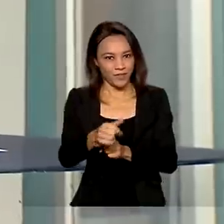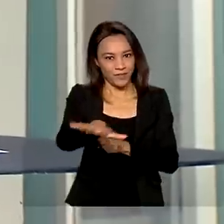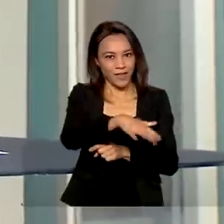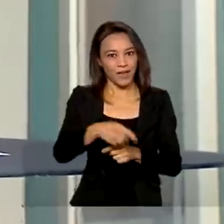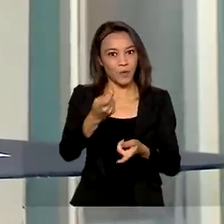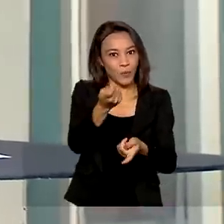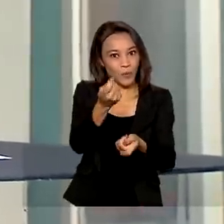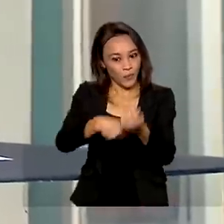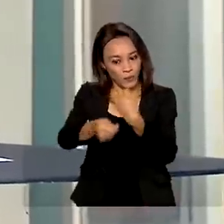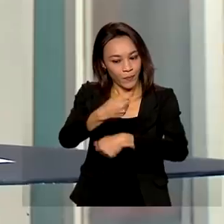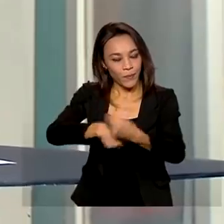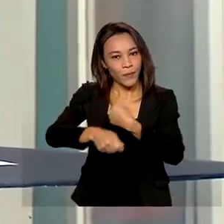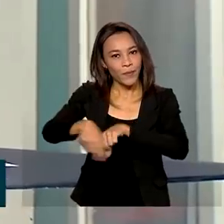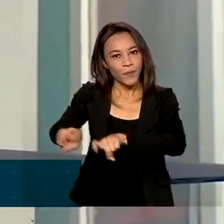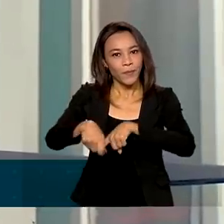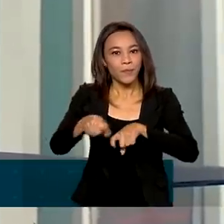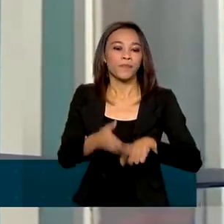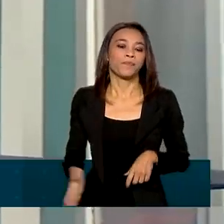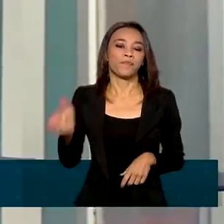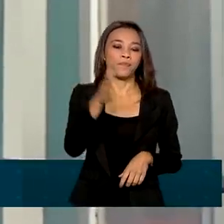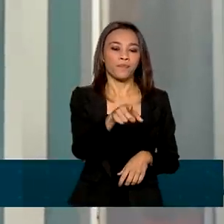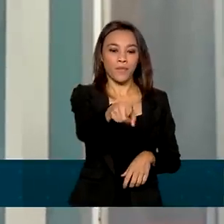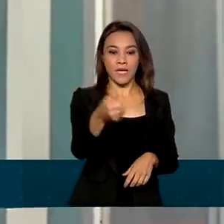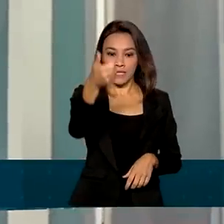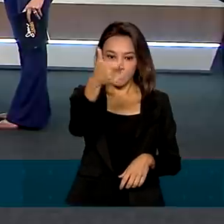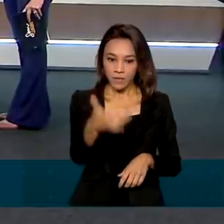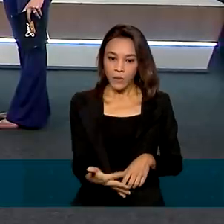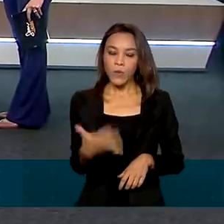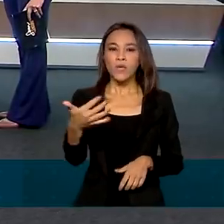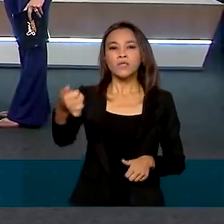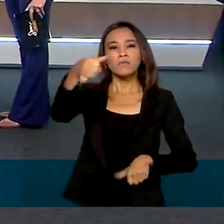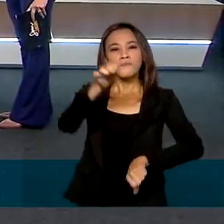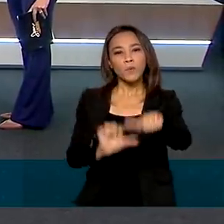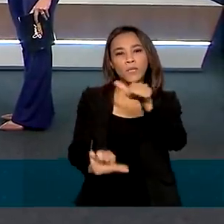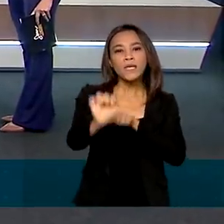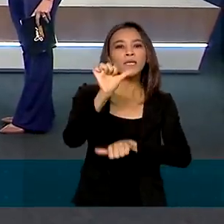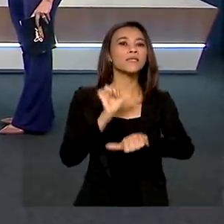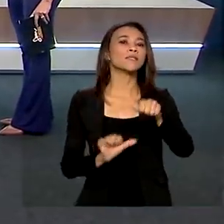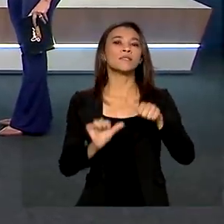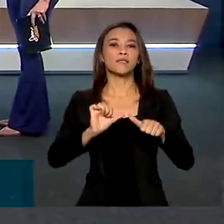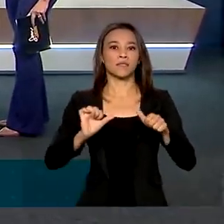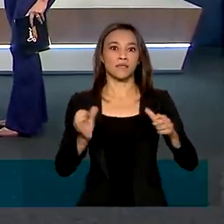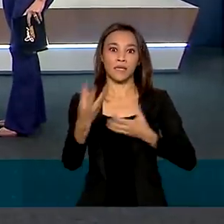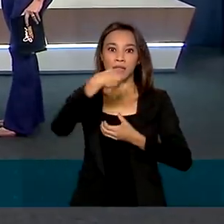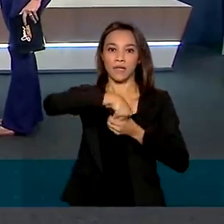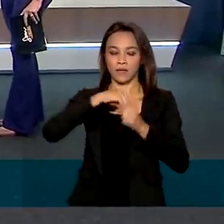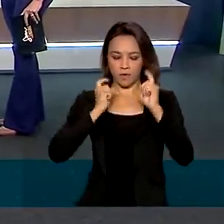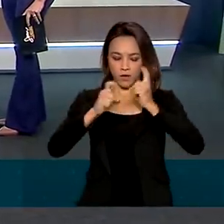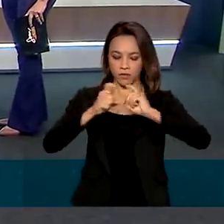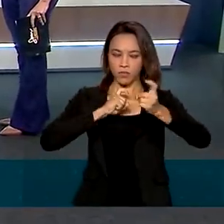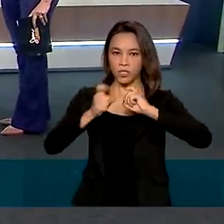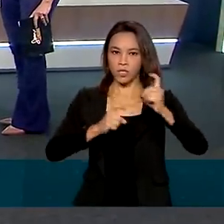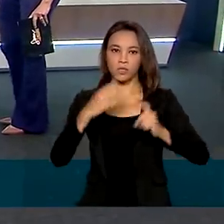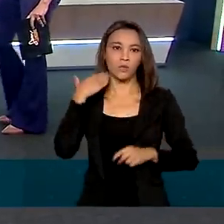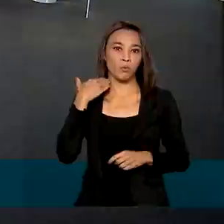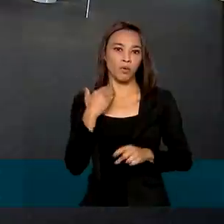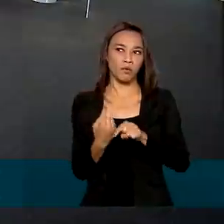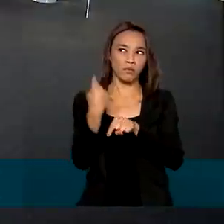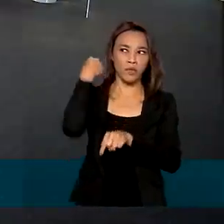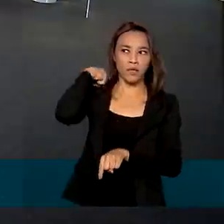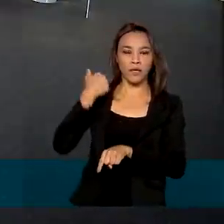O presidente da Caixa Econômica Federal destacou as mudanças e ações adotadas pela gestão do banco desde 2019.